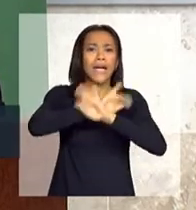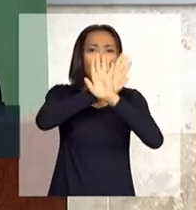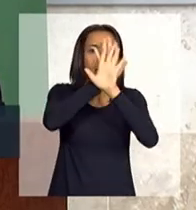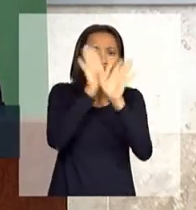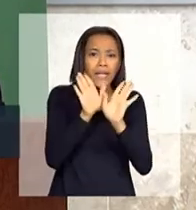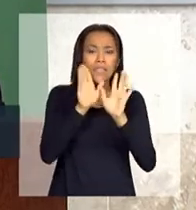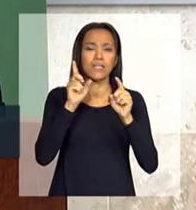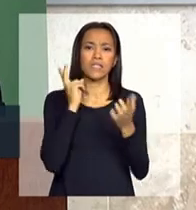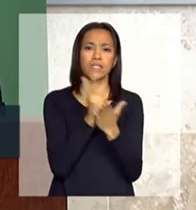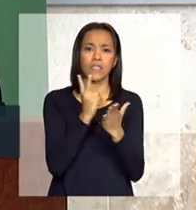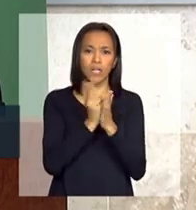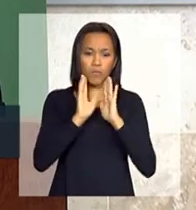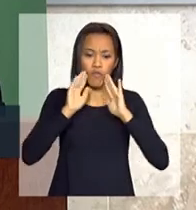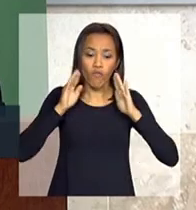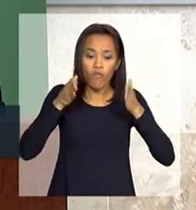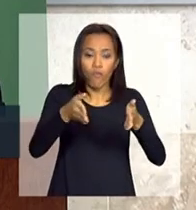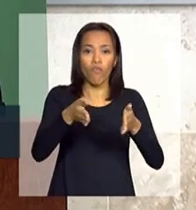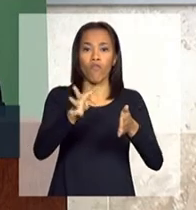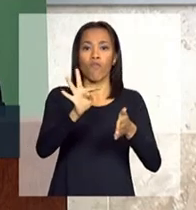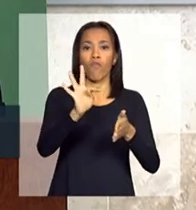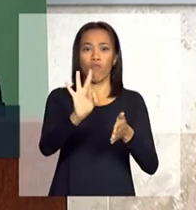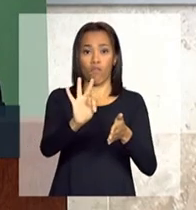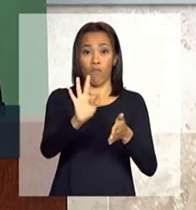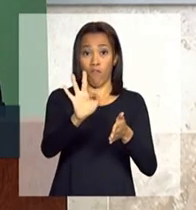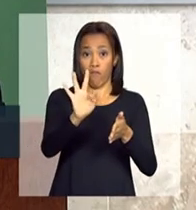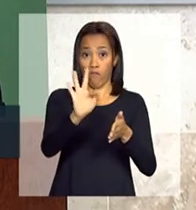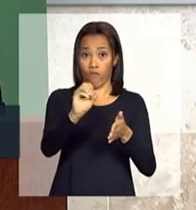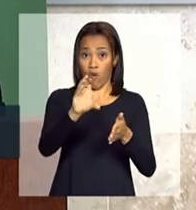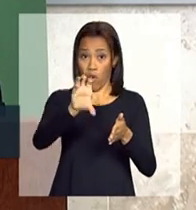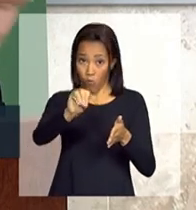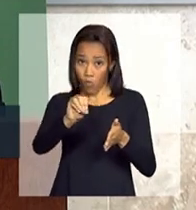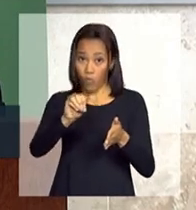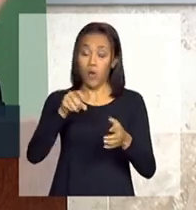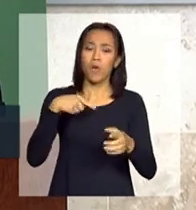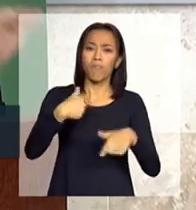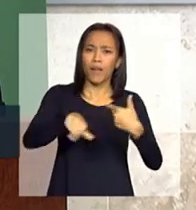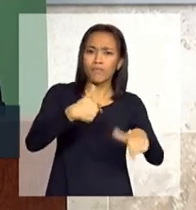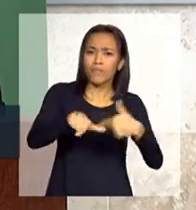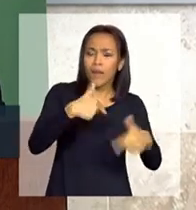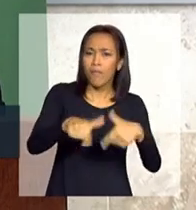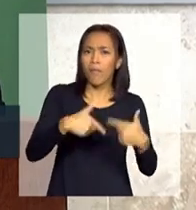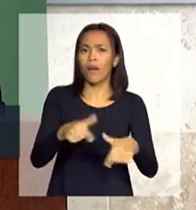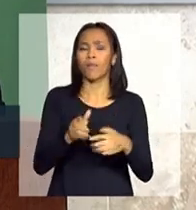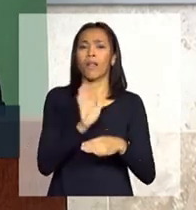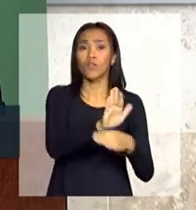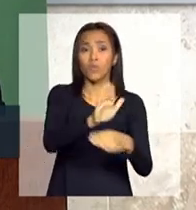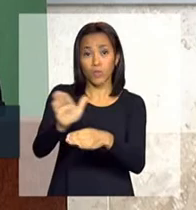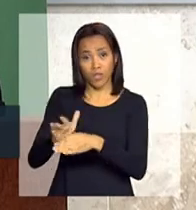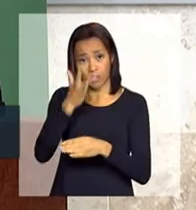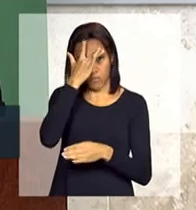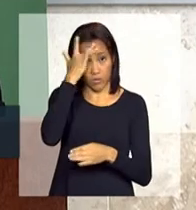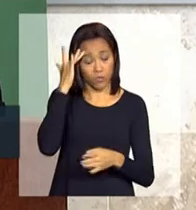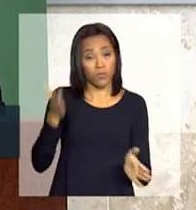foco na questão da política habitacional para a população de baixa renda em nosso país.